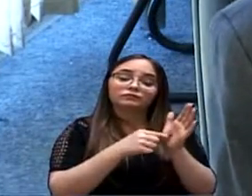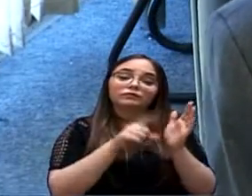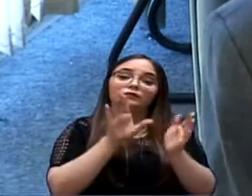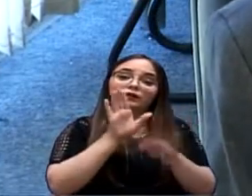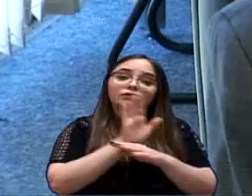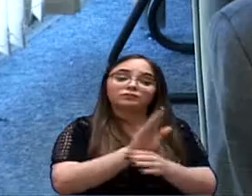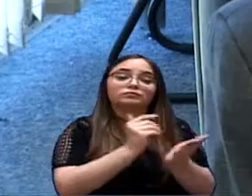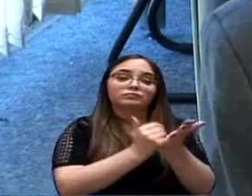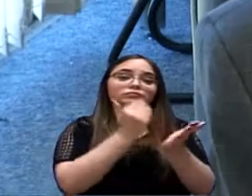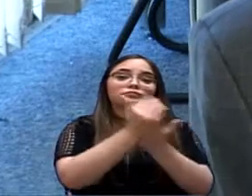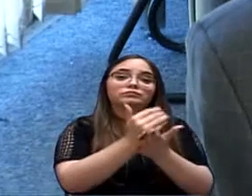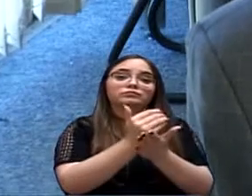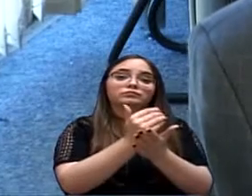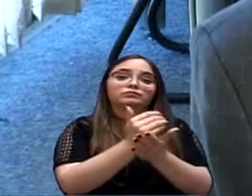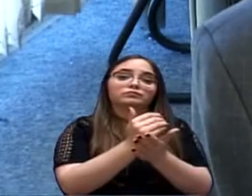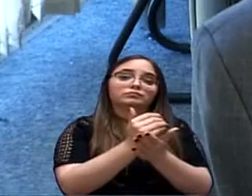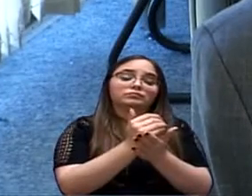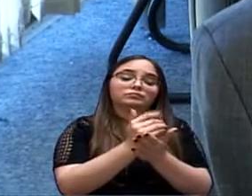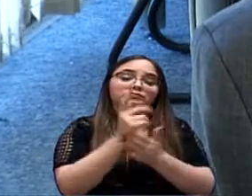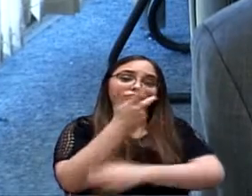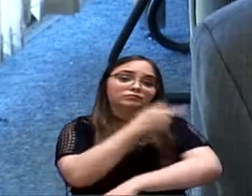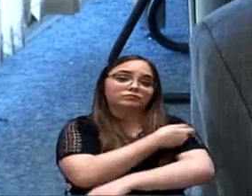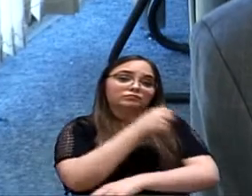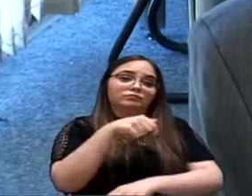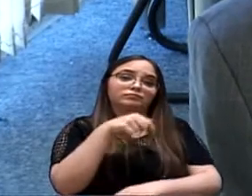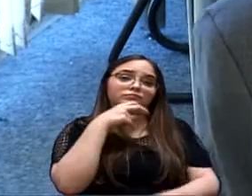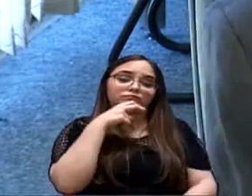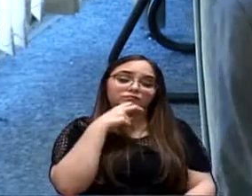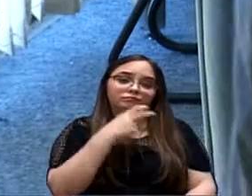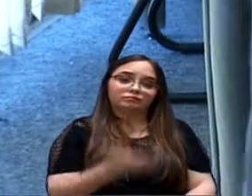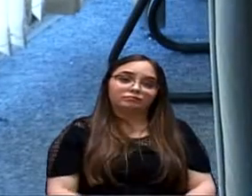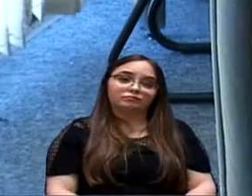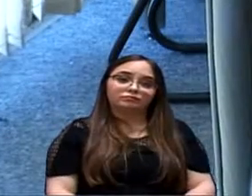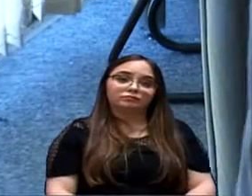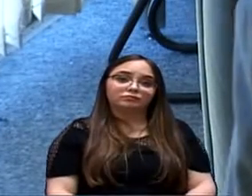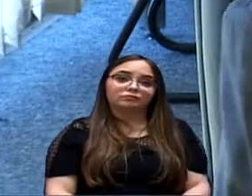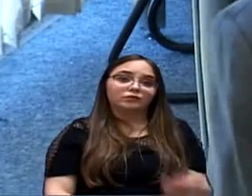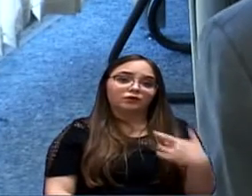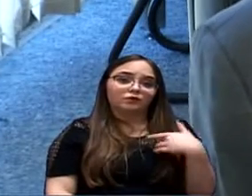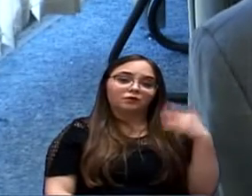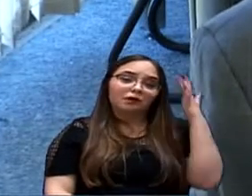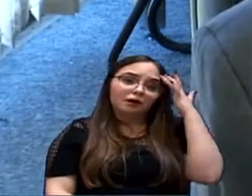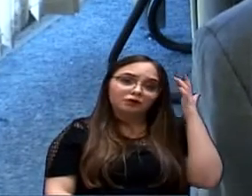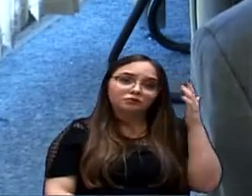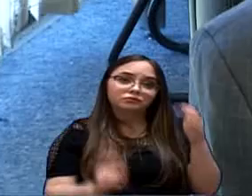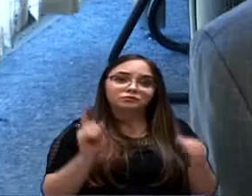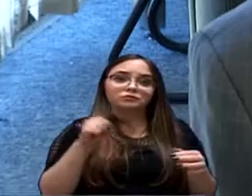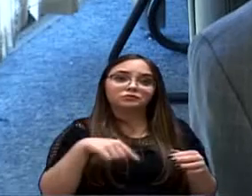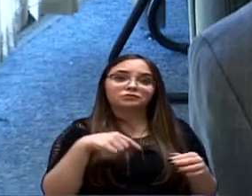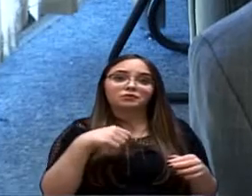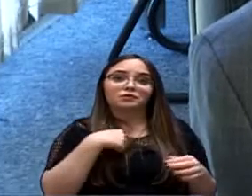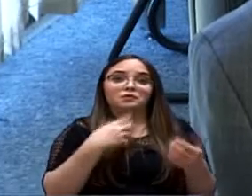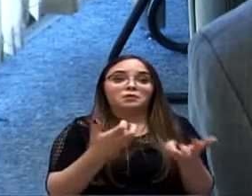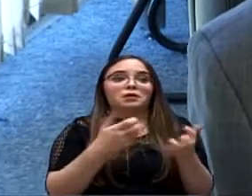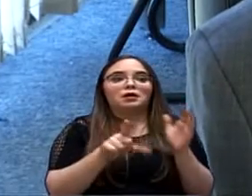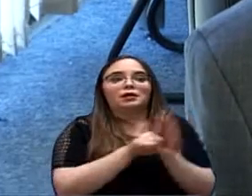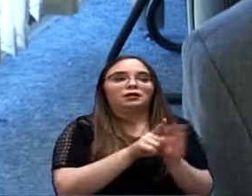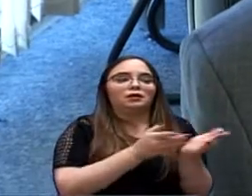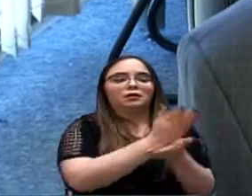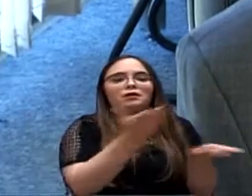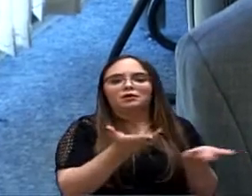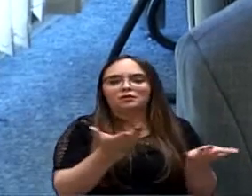complemente e discipline a questão da imunização na cidade de Sorocaba. Então, eu não acho que por vaidade tem que aprovar a lei agora.